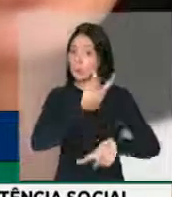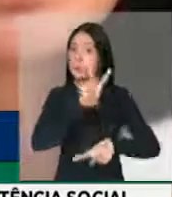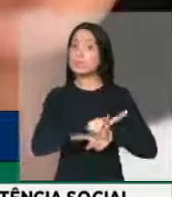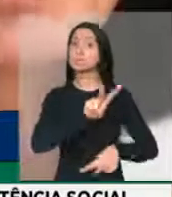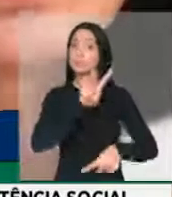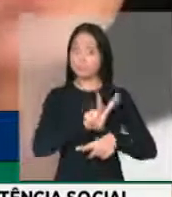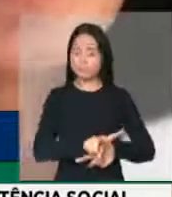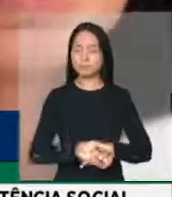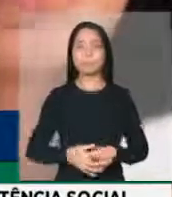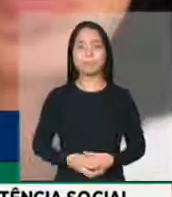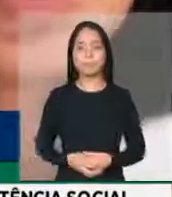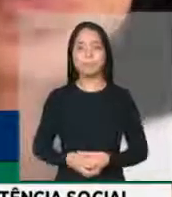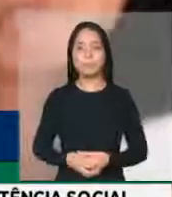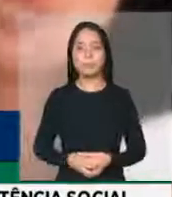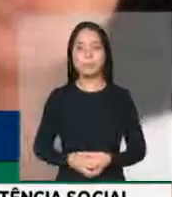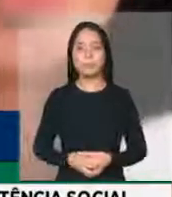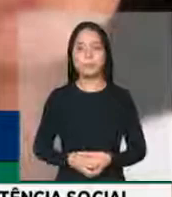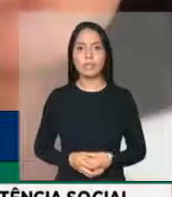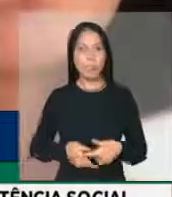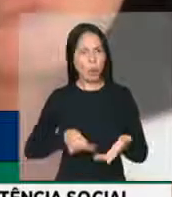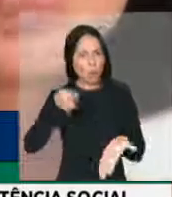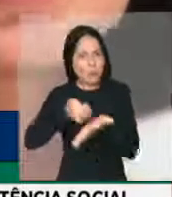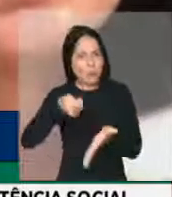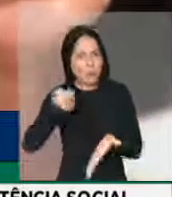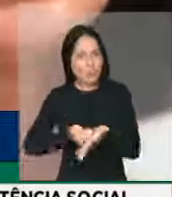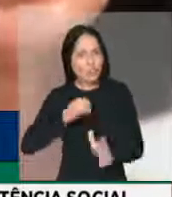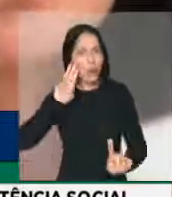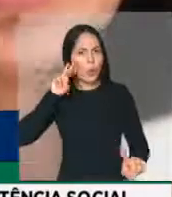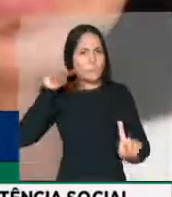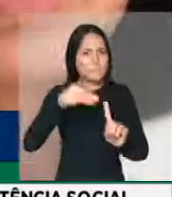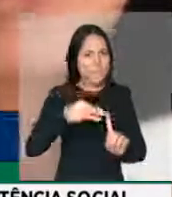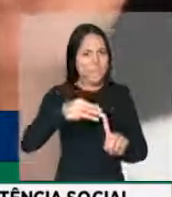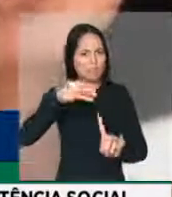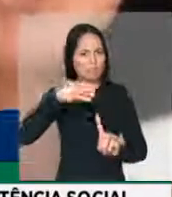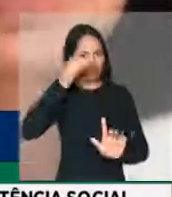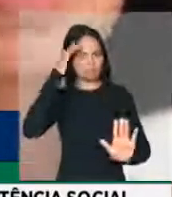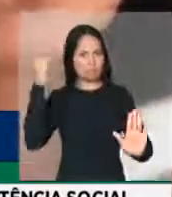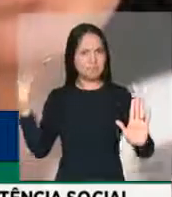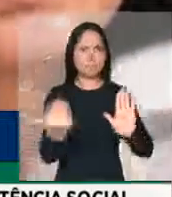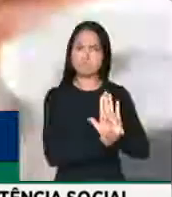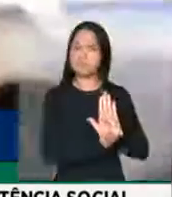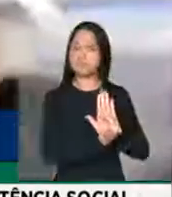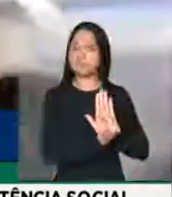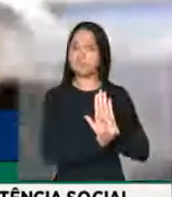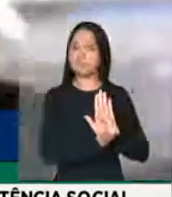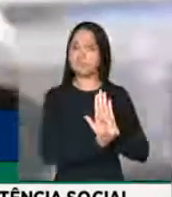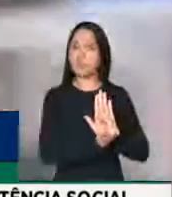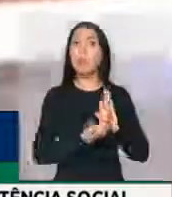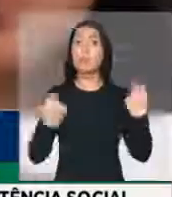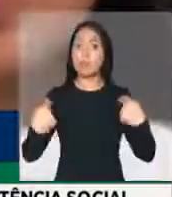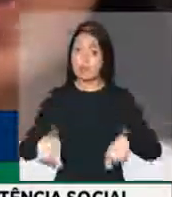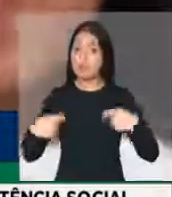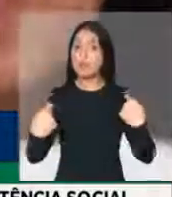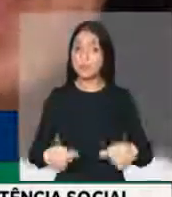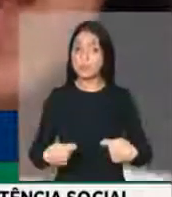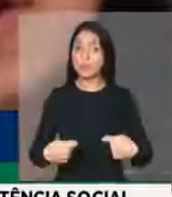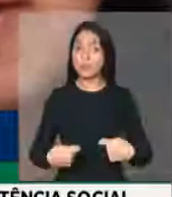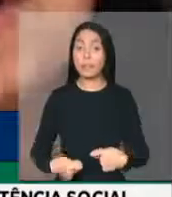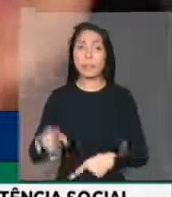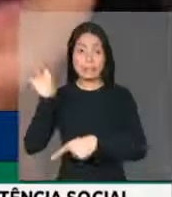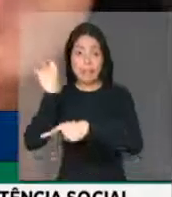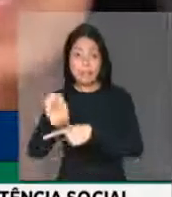como consideramos que a suspensão de obrigatoriedade do cumprimento de metas dos estados, dos distritos federais, dos municípios, factuadas com a União,